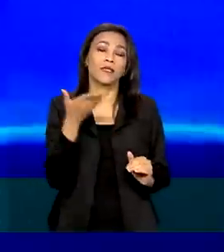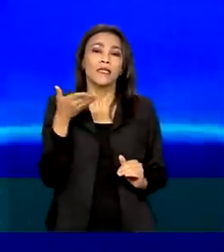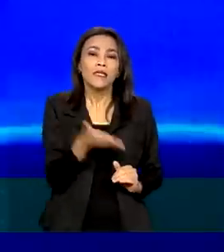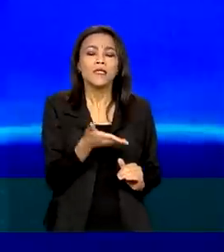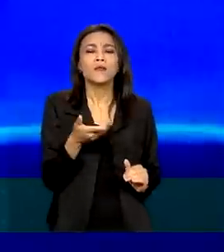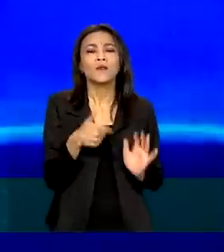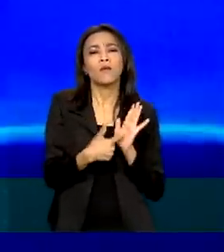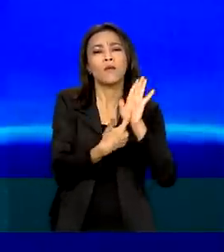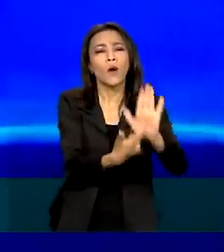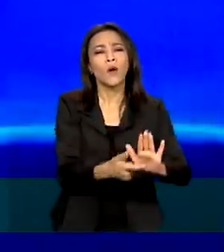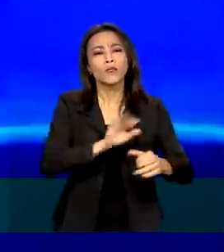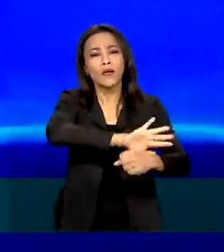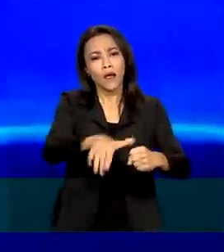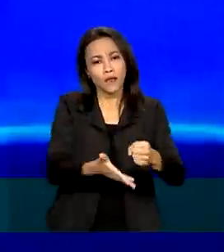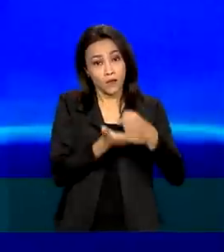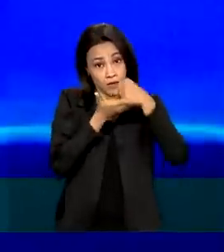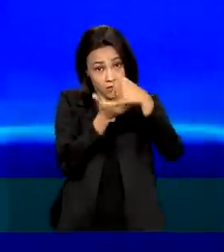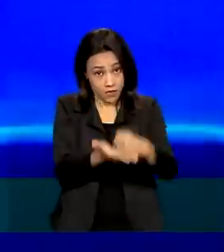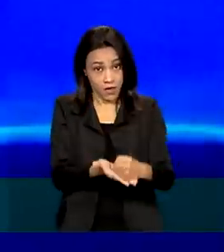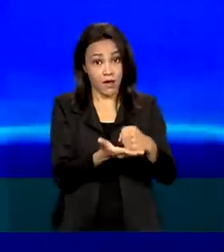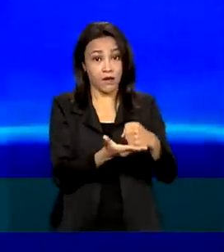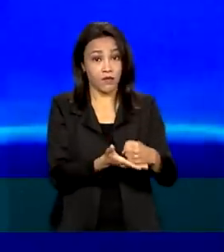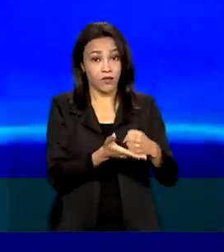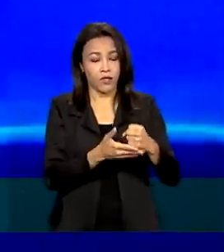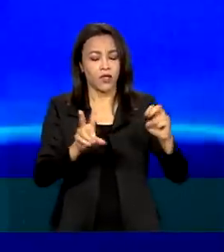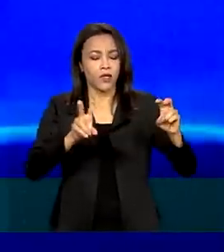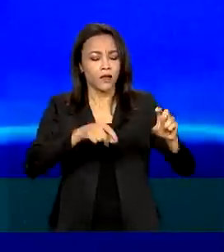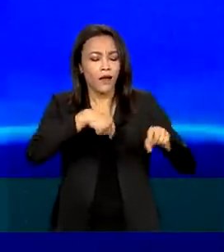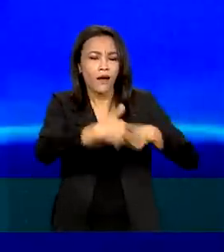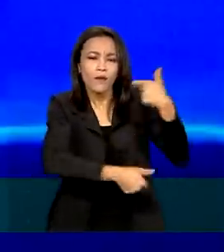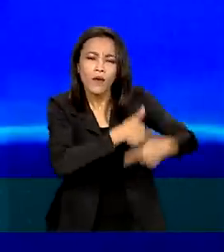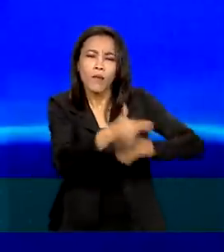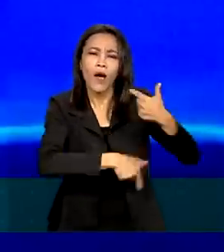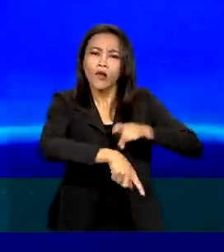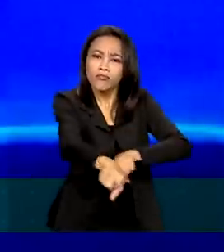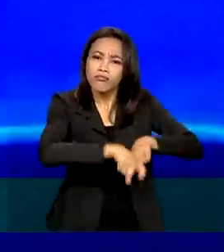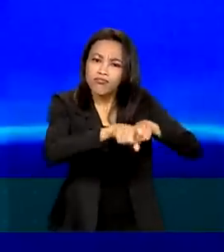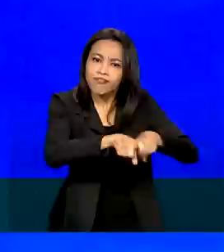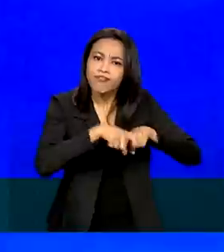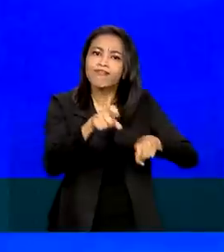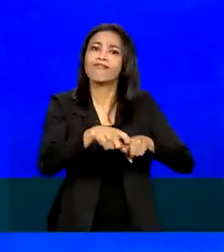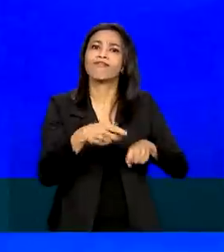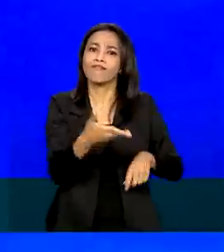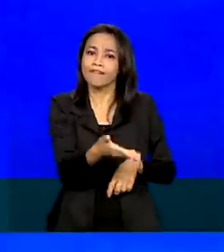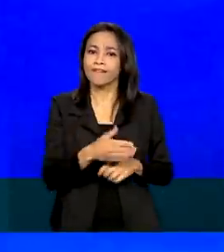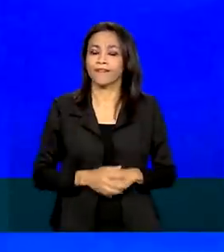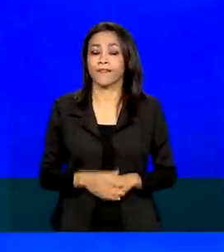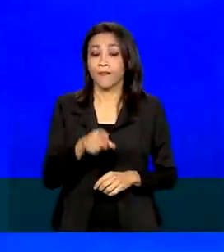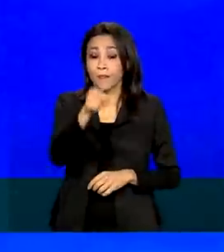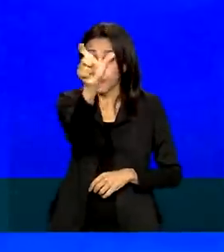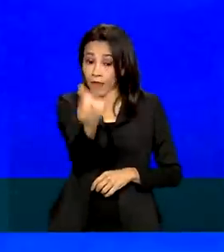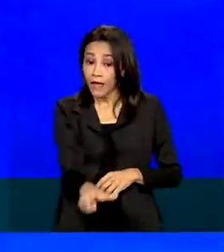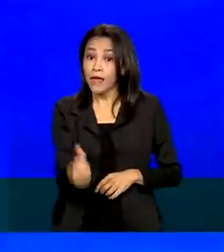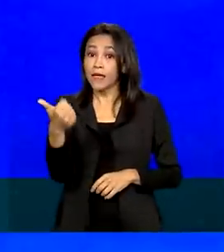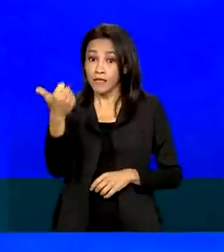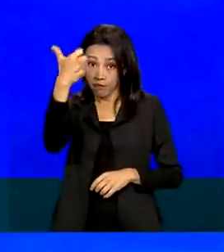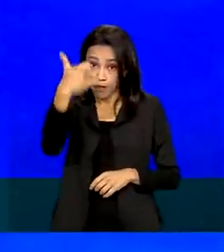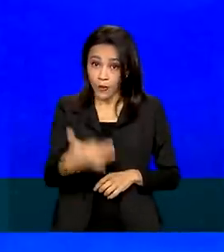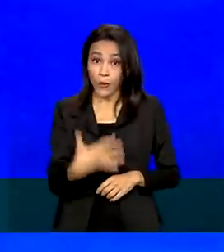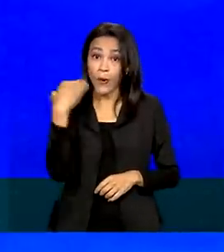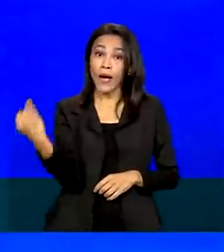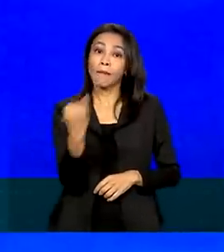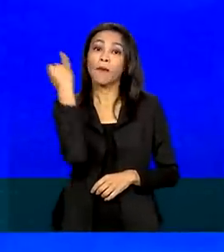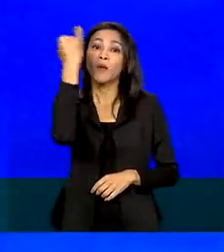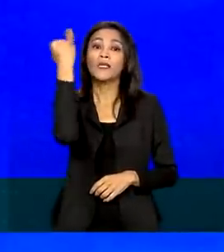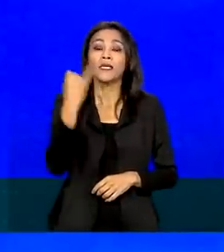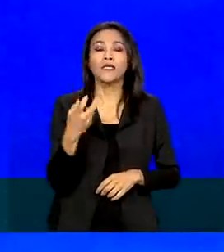sustentabilidade da atividade agrícola convencional mais regenerativa do mundo. O ministro também falou sobre a importância do